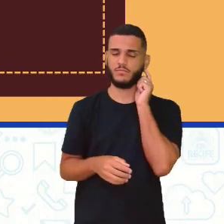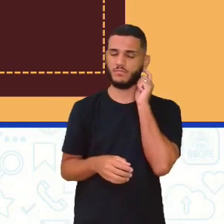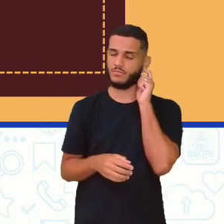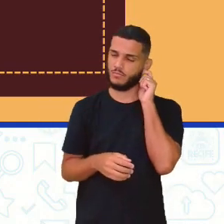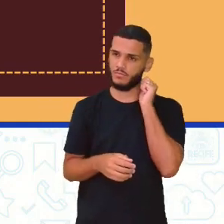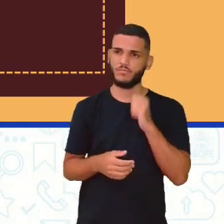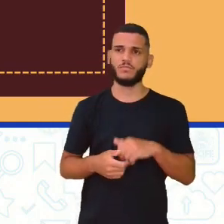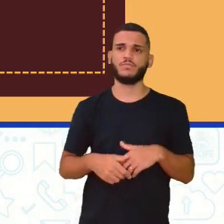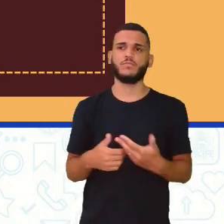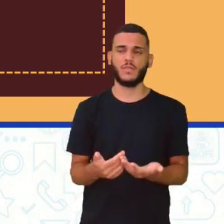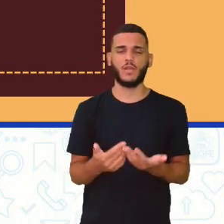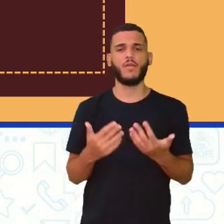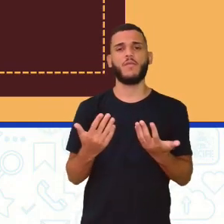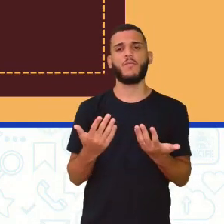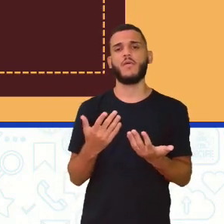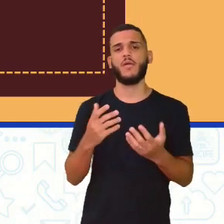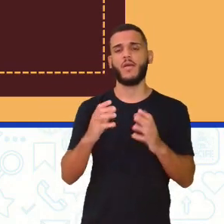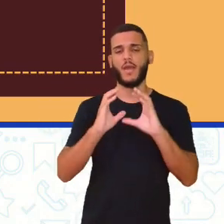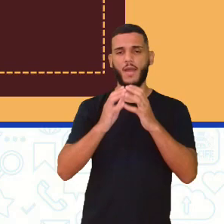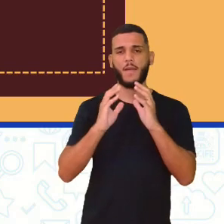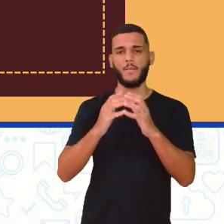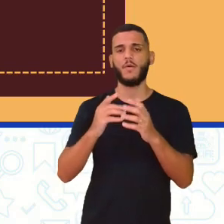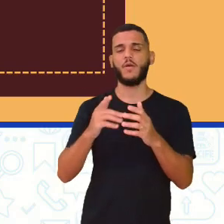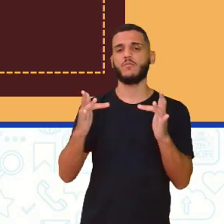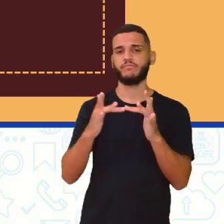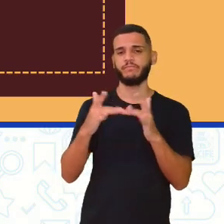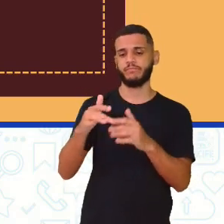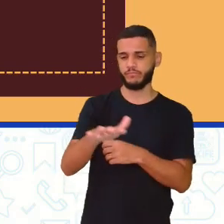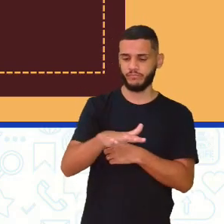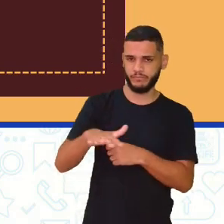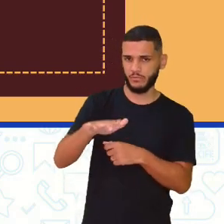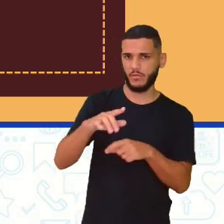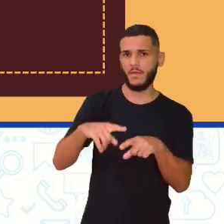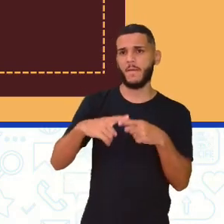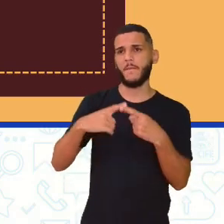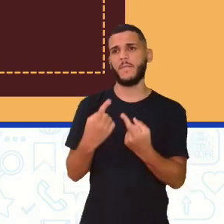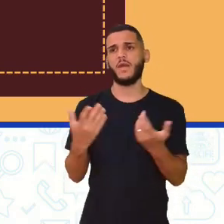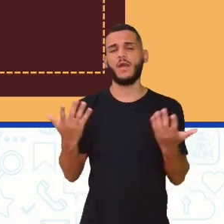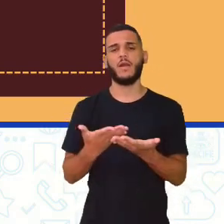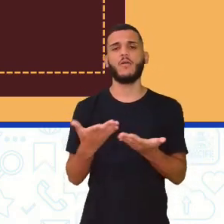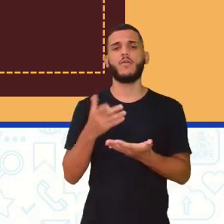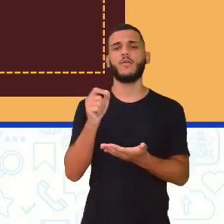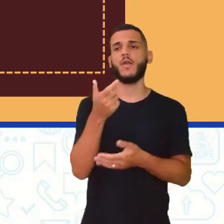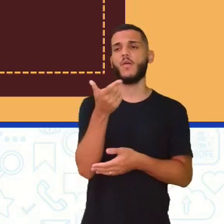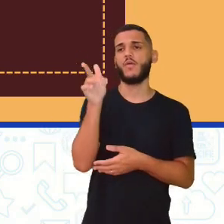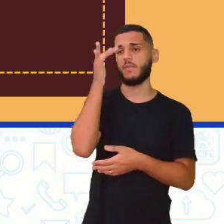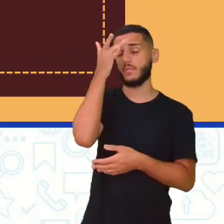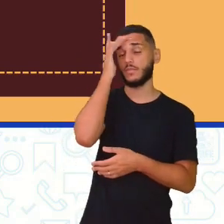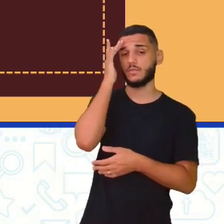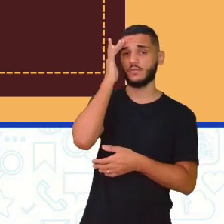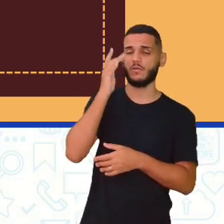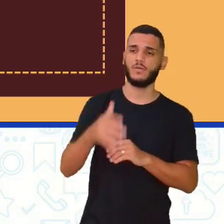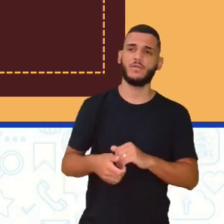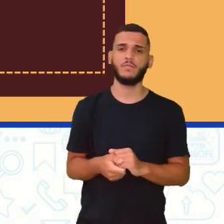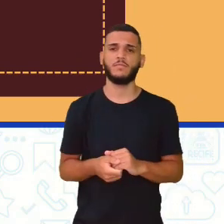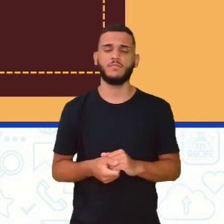aí, acabou indo a bola para o chão, mas aí vai agora uma outra pessoa, né?